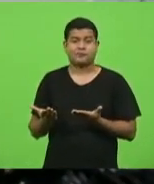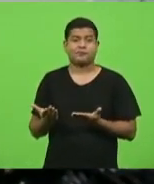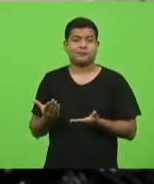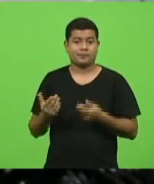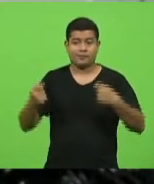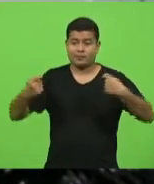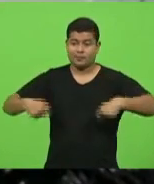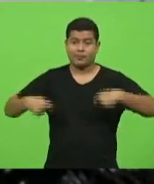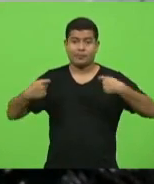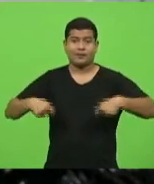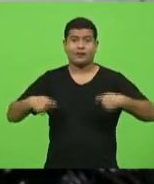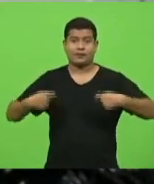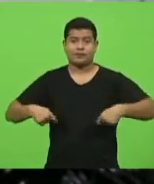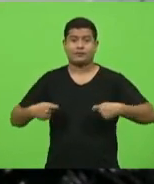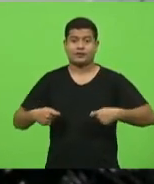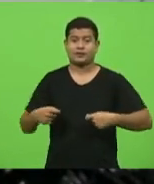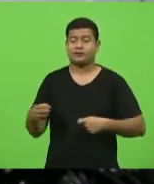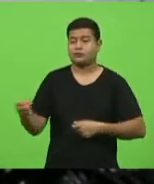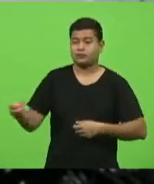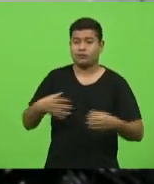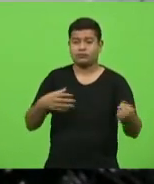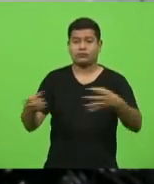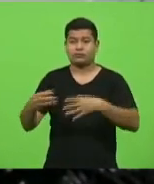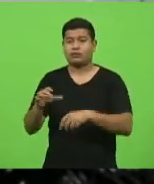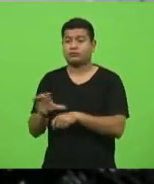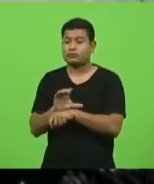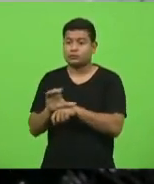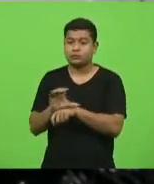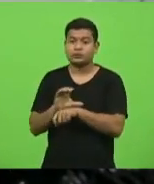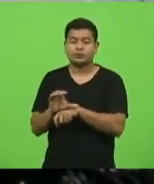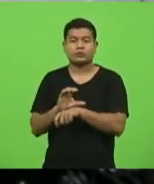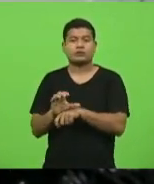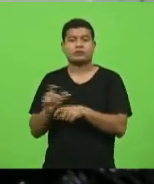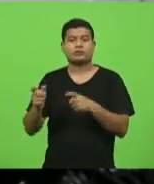necessidade da abertura, sim, de novos cursos. Fico muito obrigado, presidente.